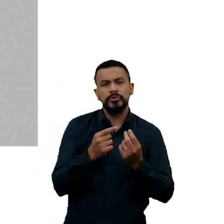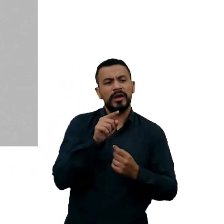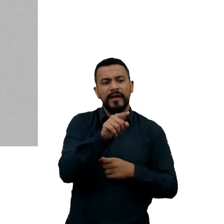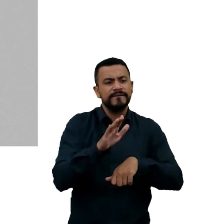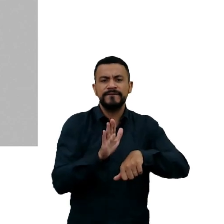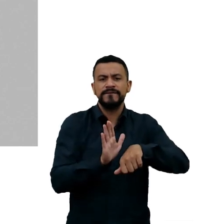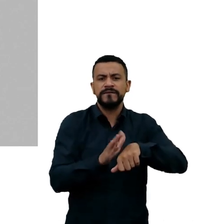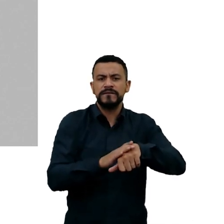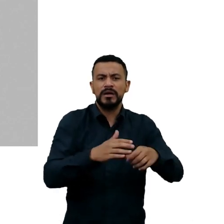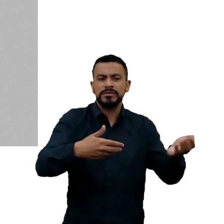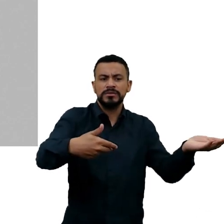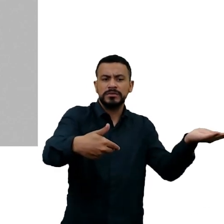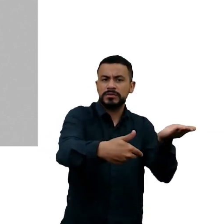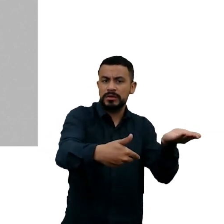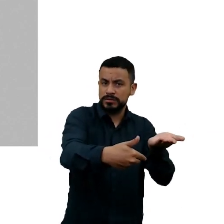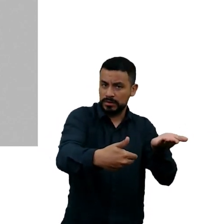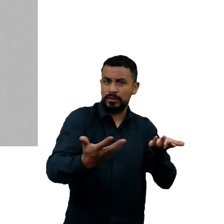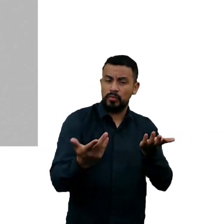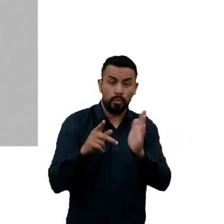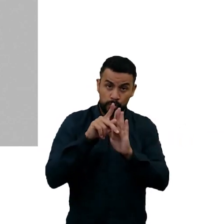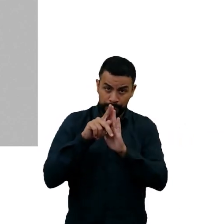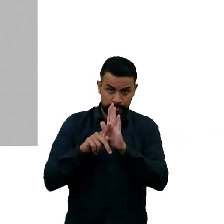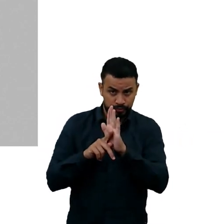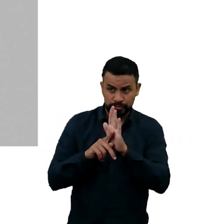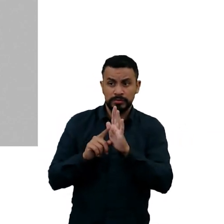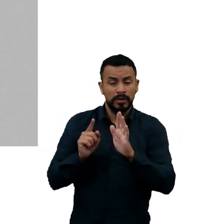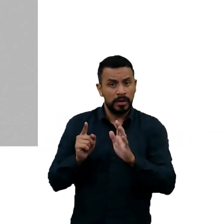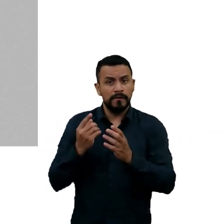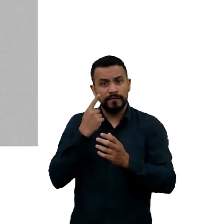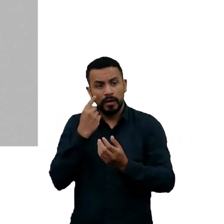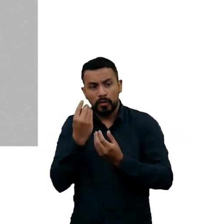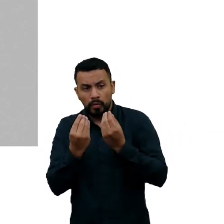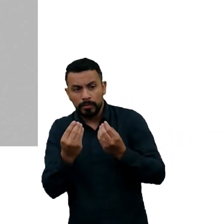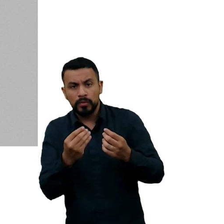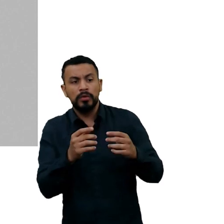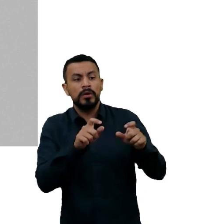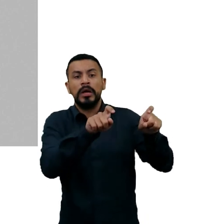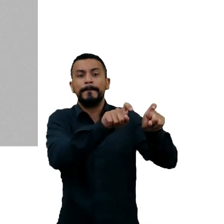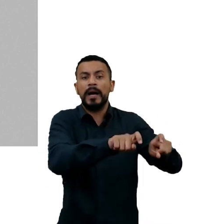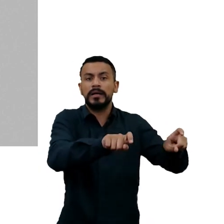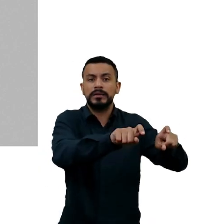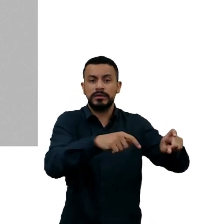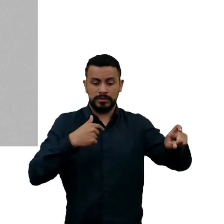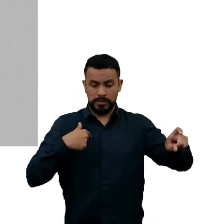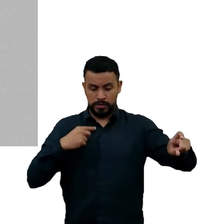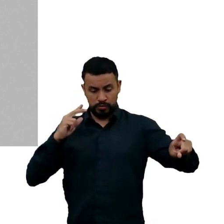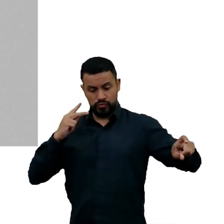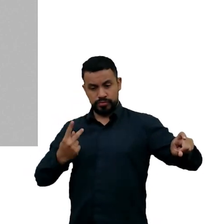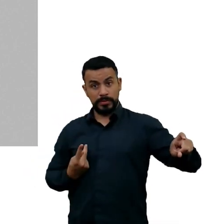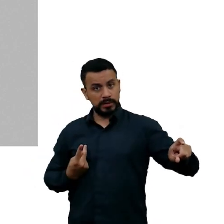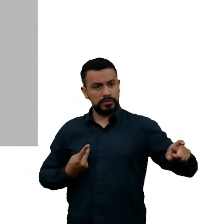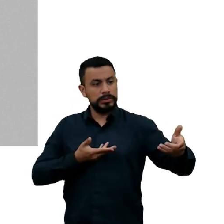Esses Tiber Mythologists, eles veem como que há interação entre a máquina e o ser humano. Isso sim, haverá este trabalho,